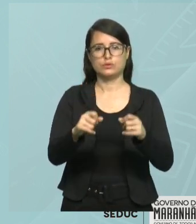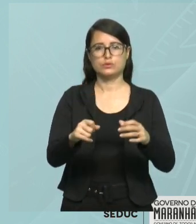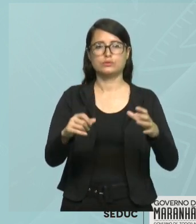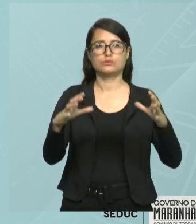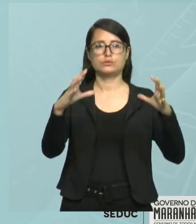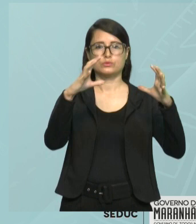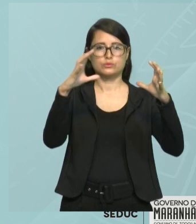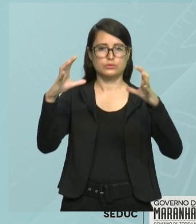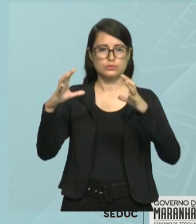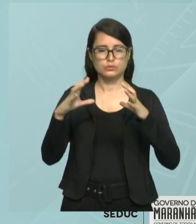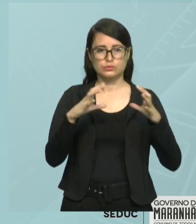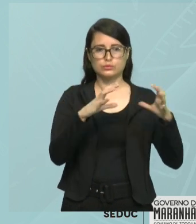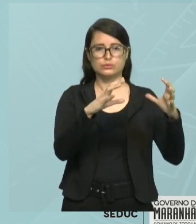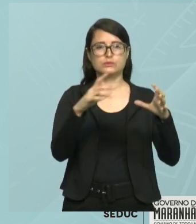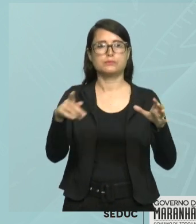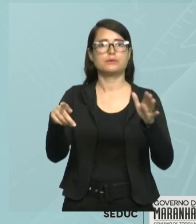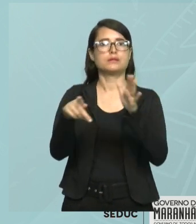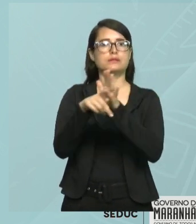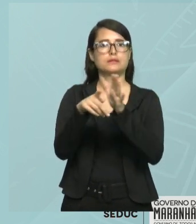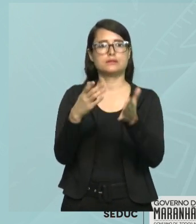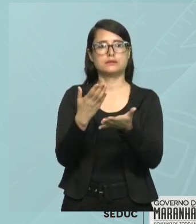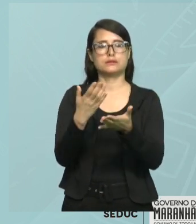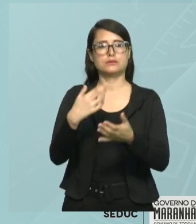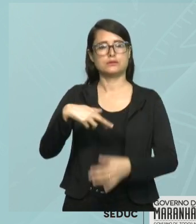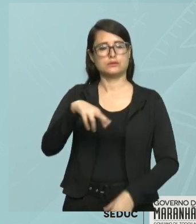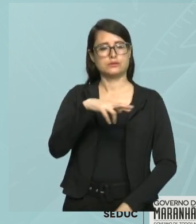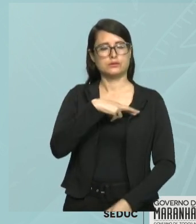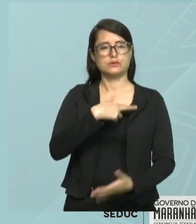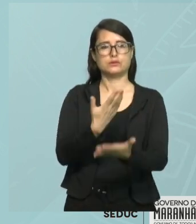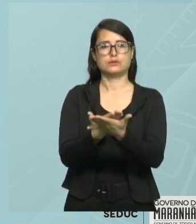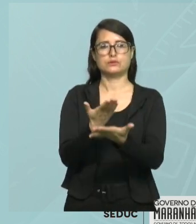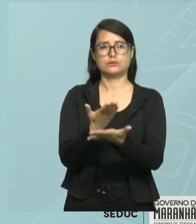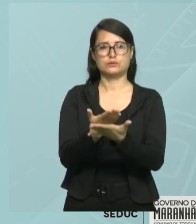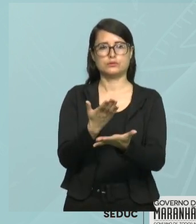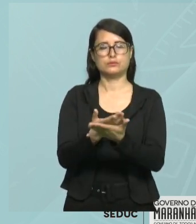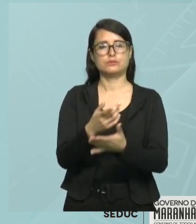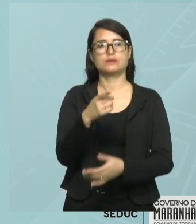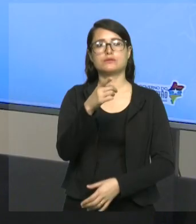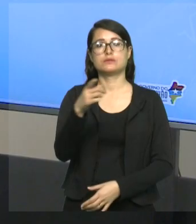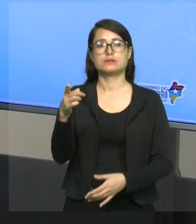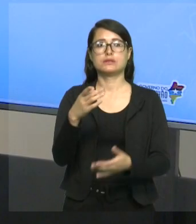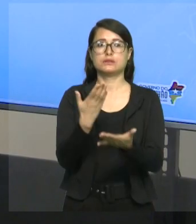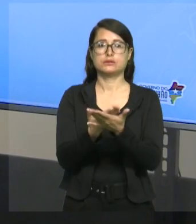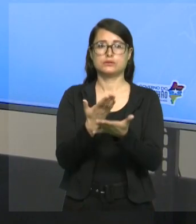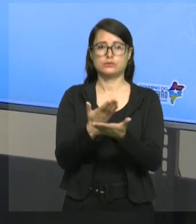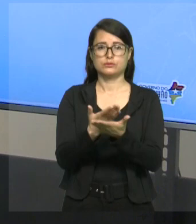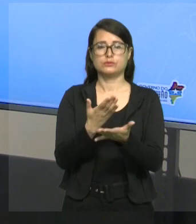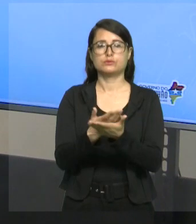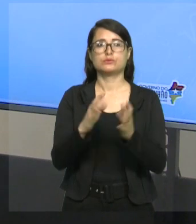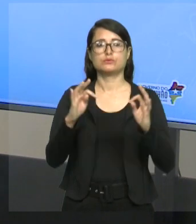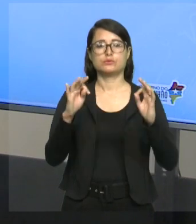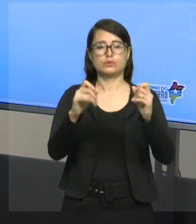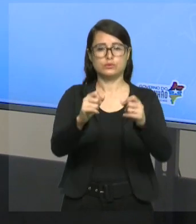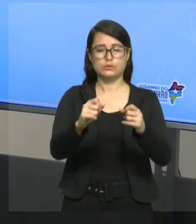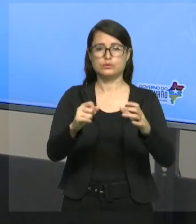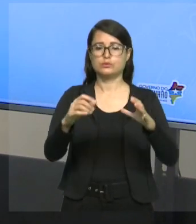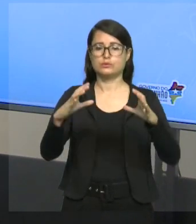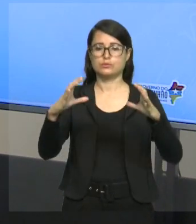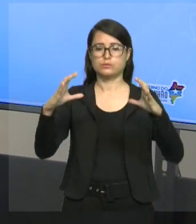os conjuntos que fazem parte do nosso estudo. Então, dependendo do estudo que você esteja fazendo, todos os elementos